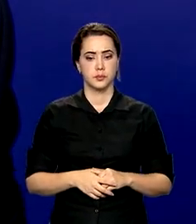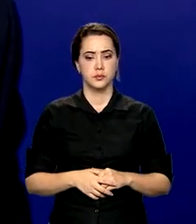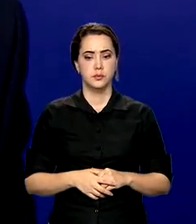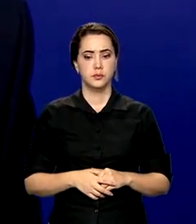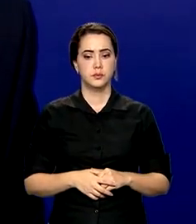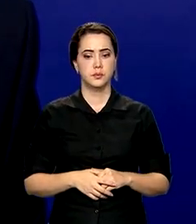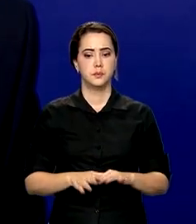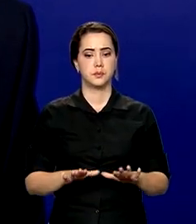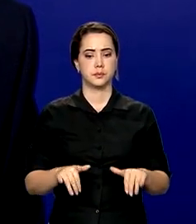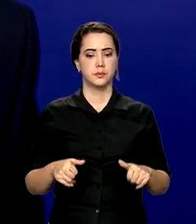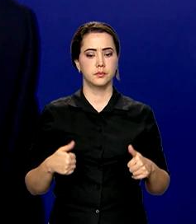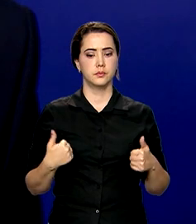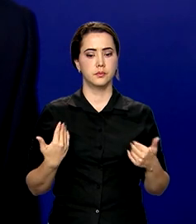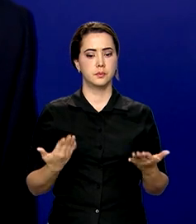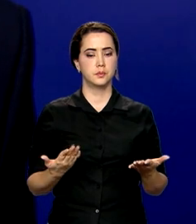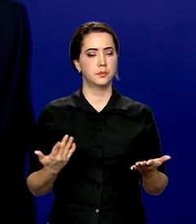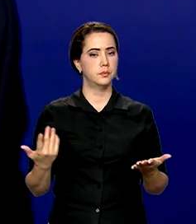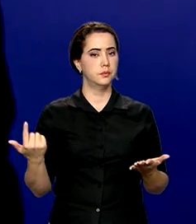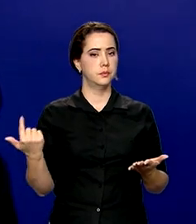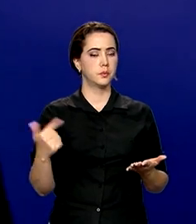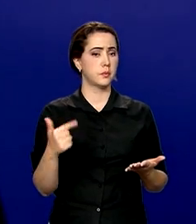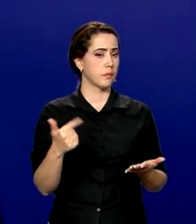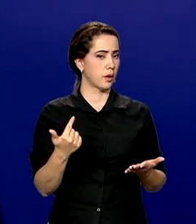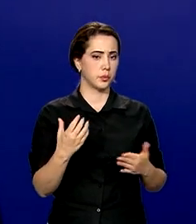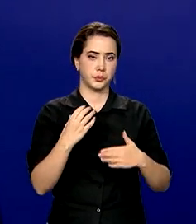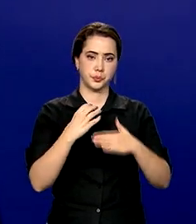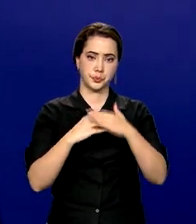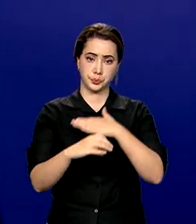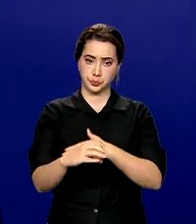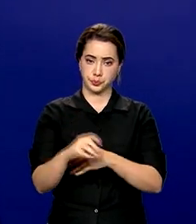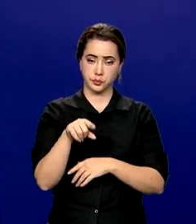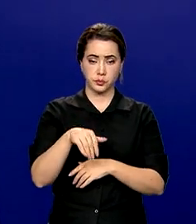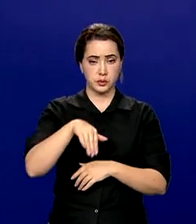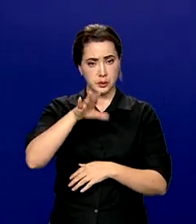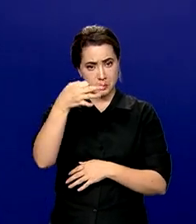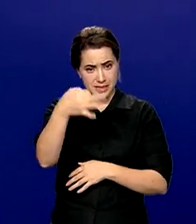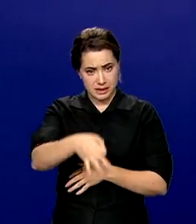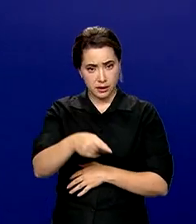Então, não há investimento mais importante.